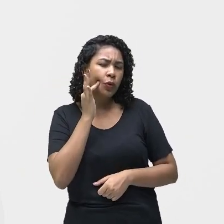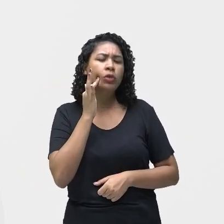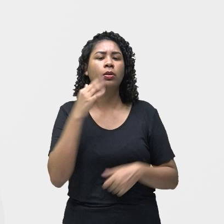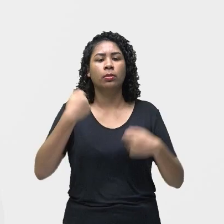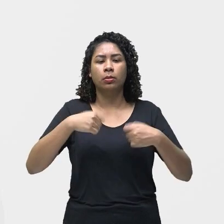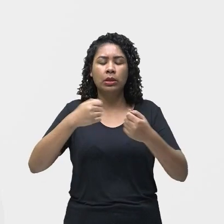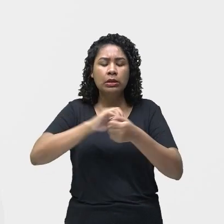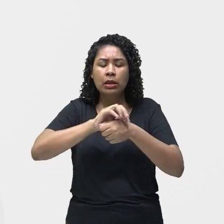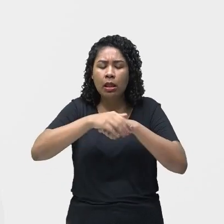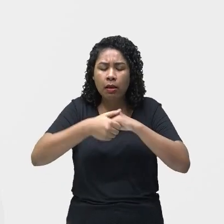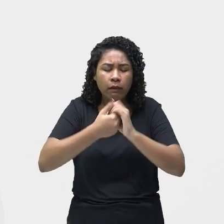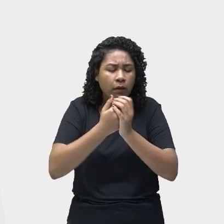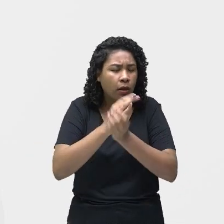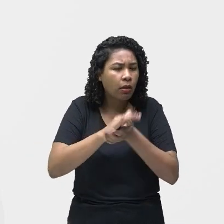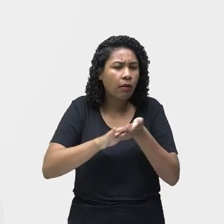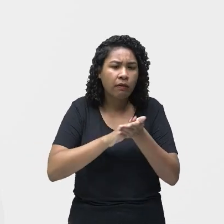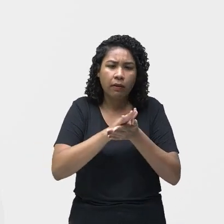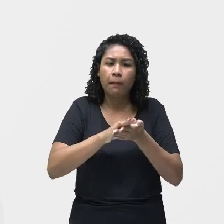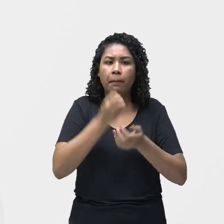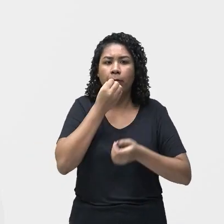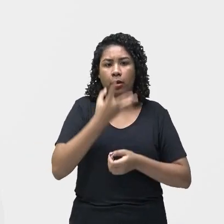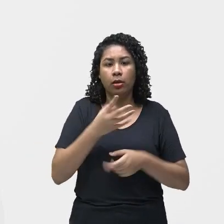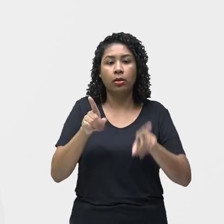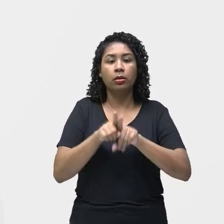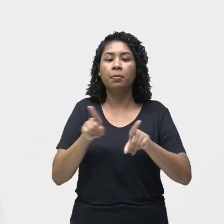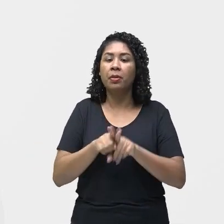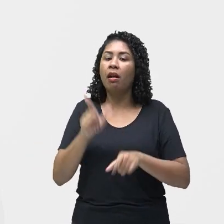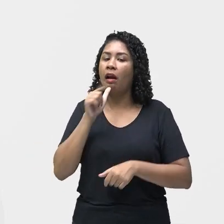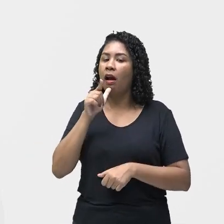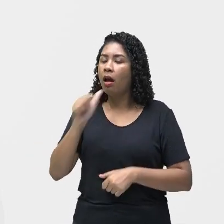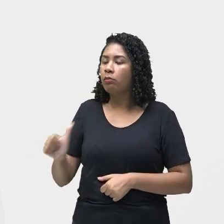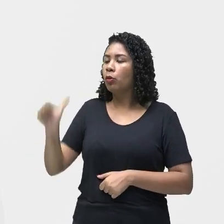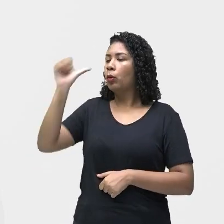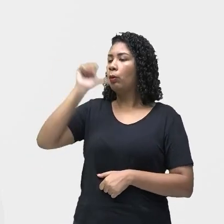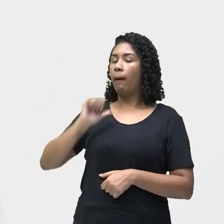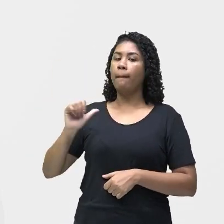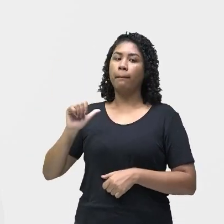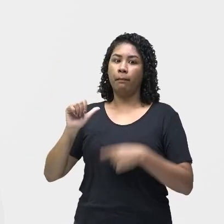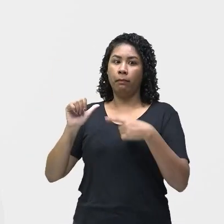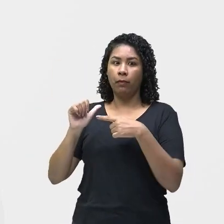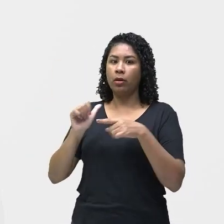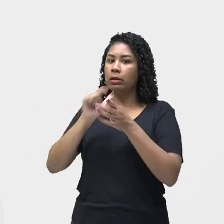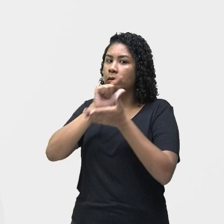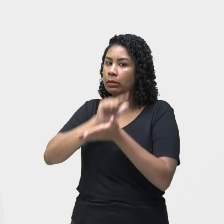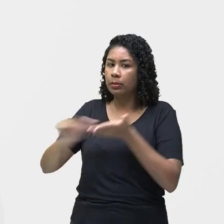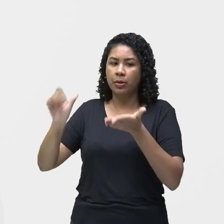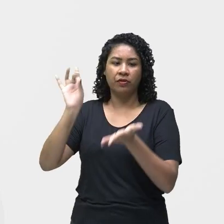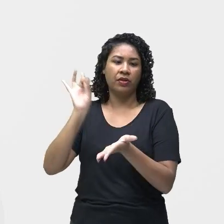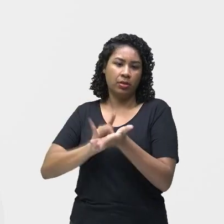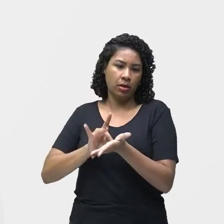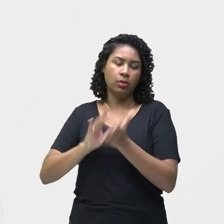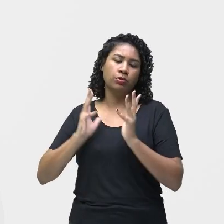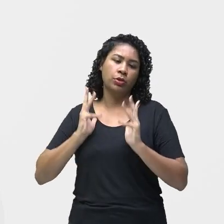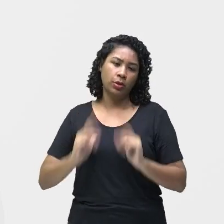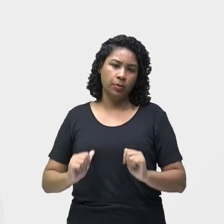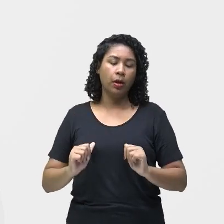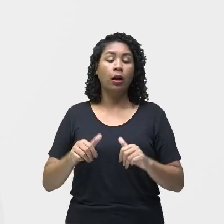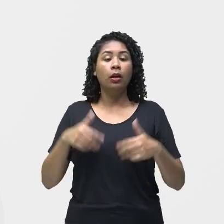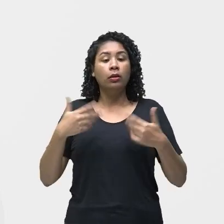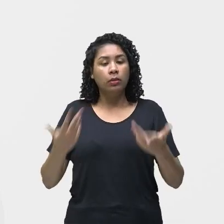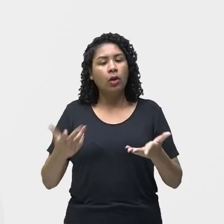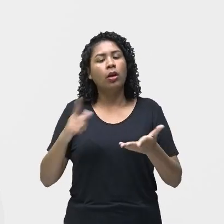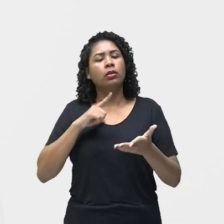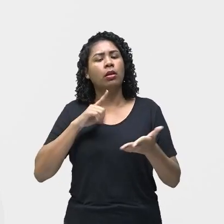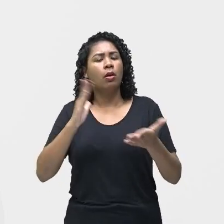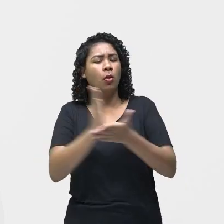antes de comê-las. E beber somente água engarrafada. É lógico que existem produtos que você pode